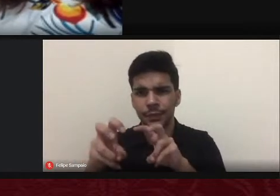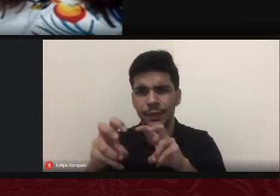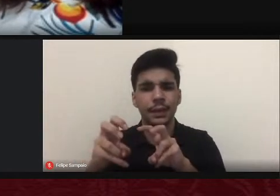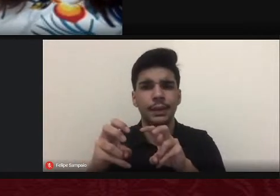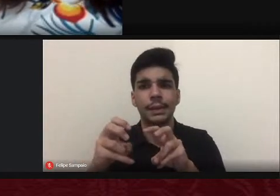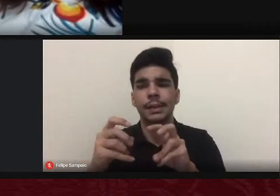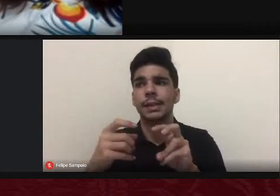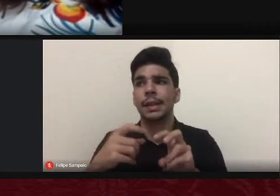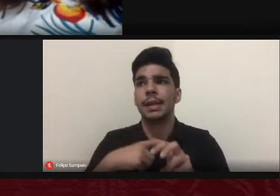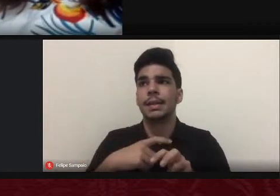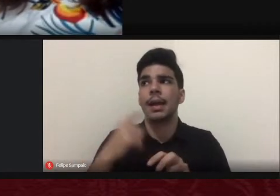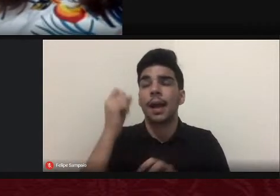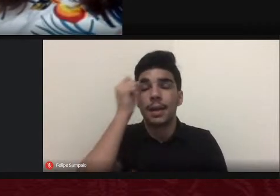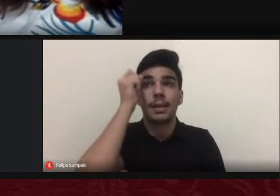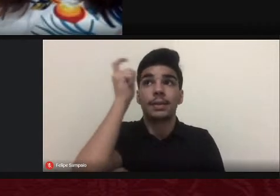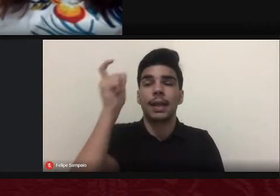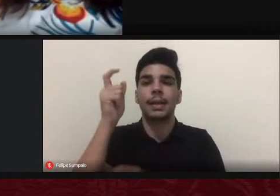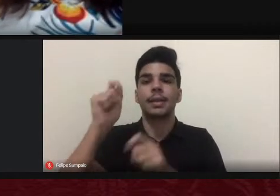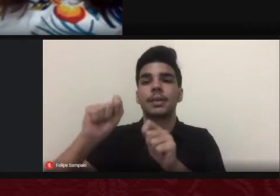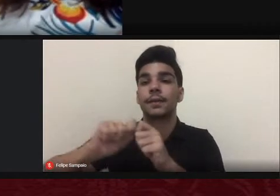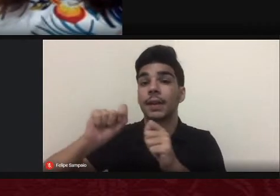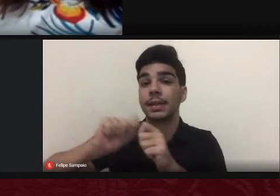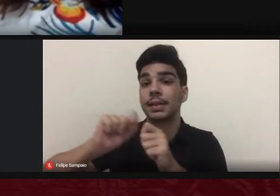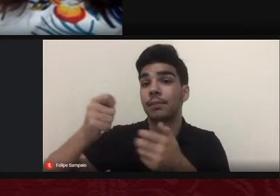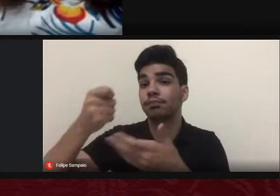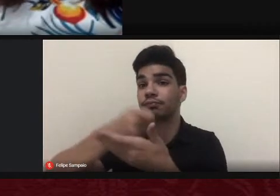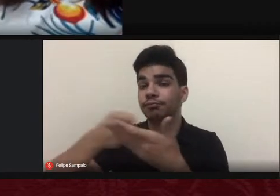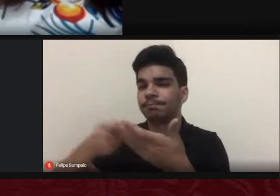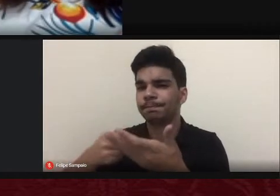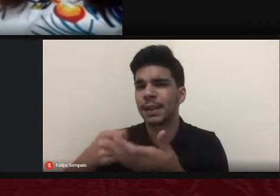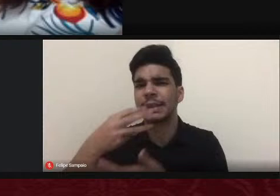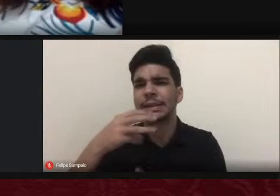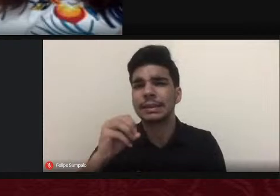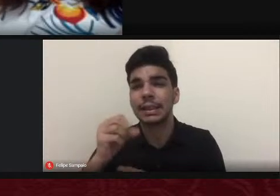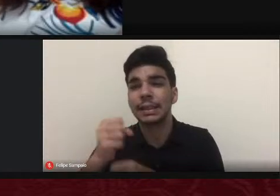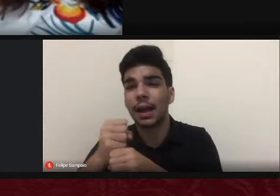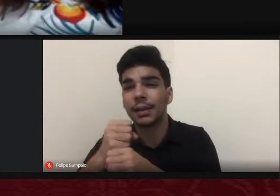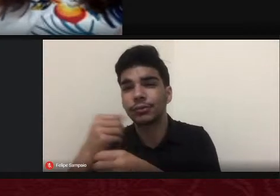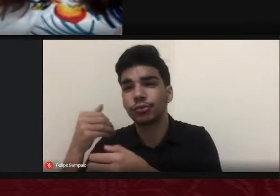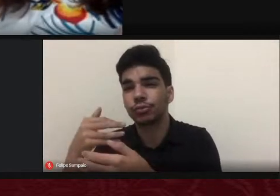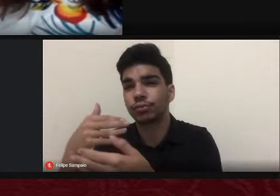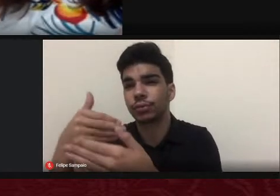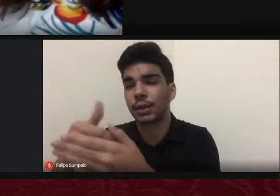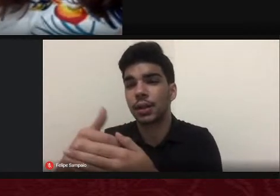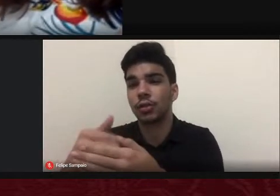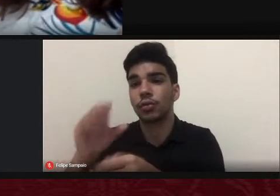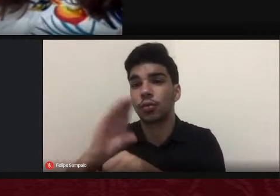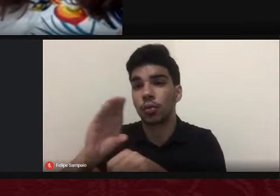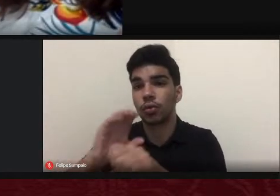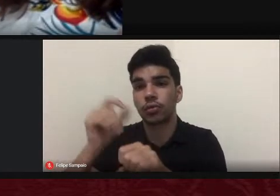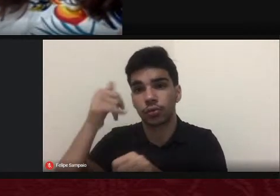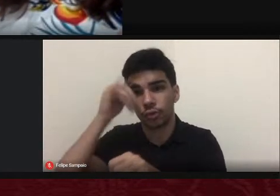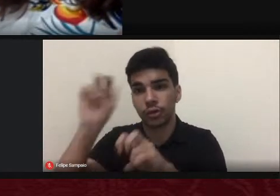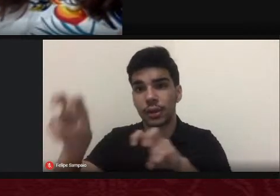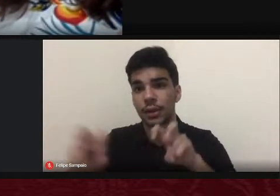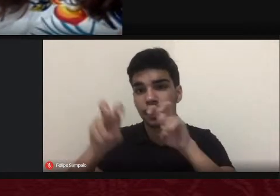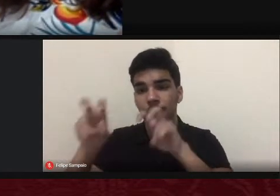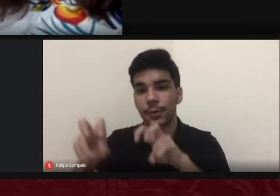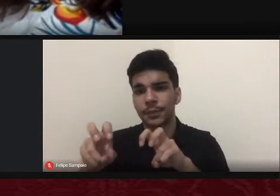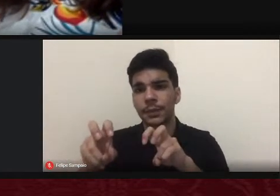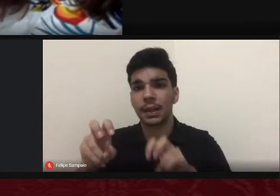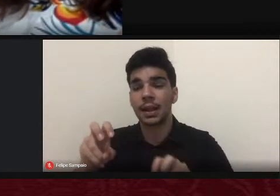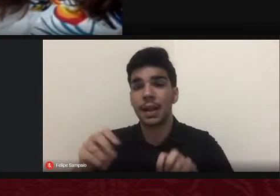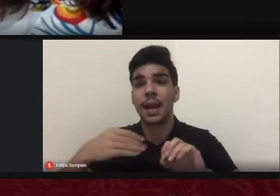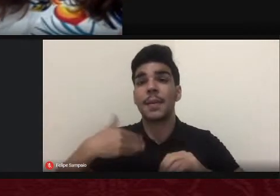comemorações dos 30 anos do curso de agronomia em 2008 a motivação de produzir esse